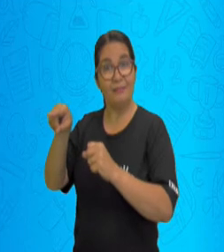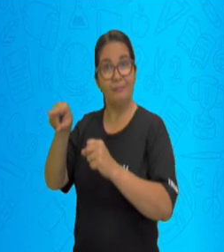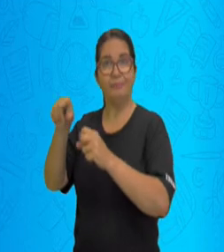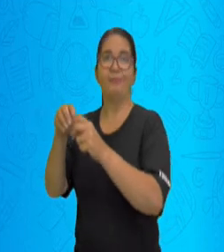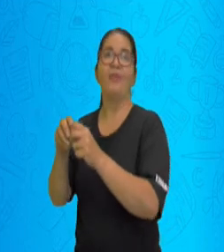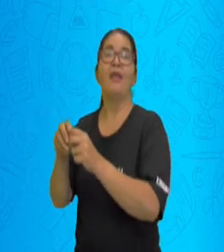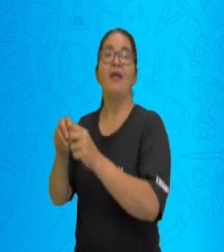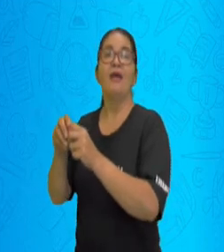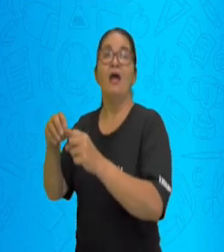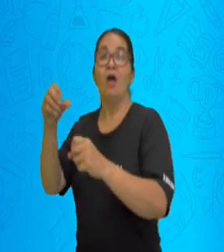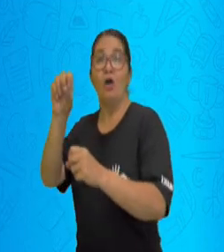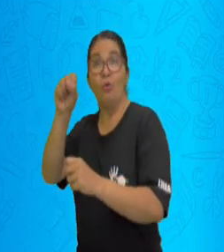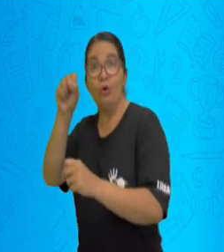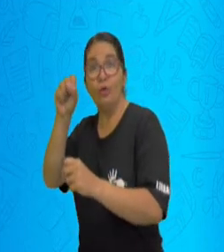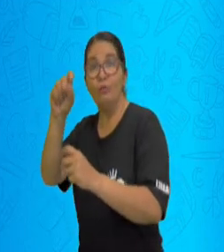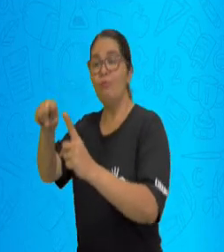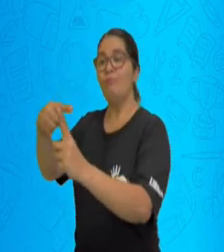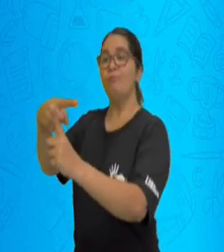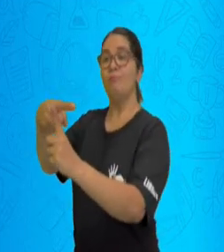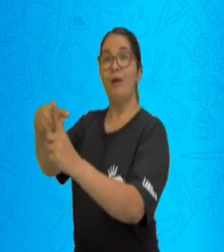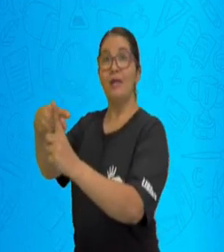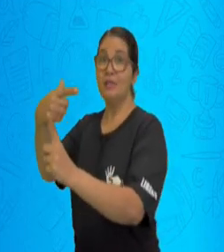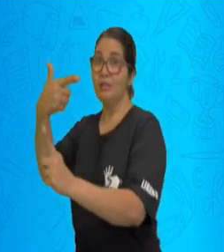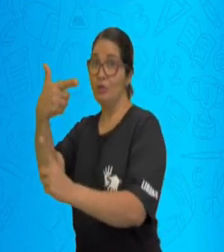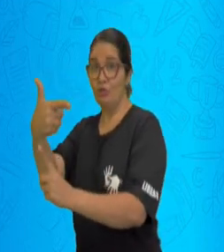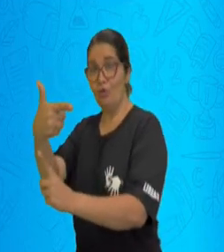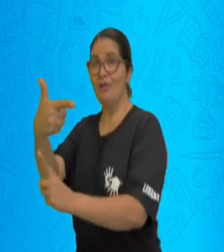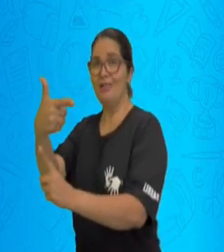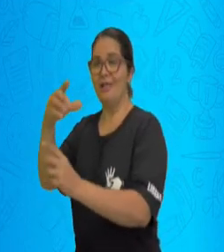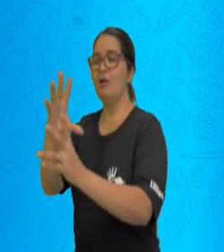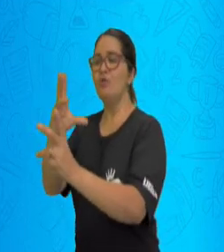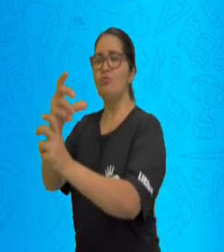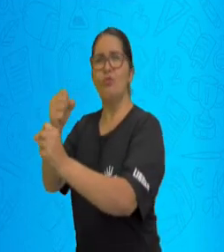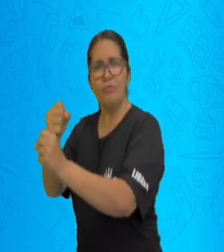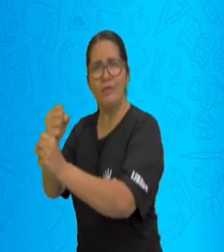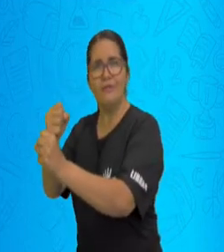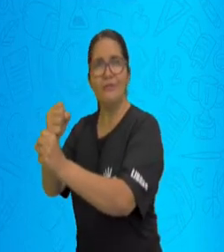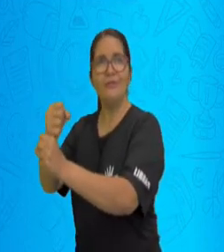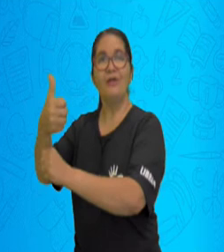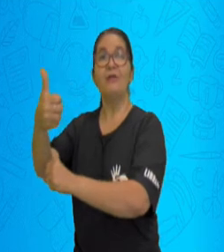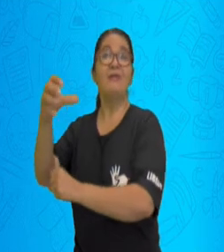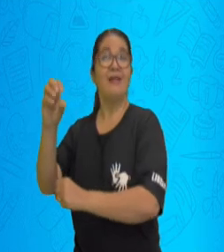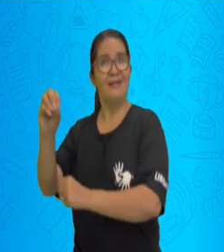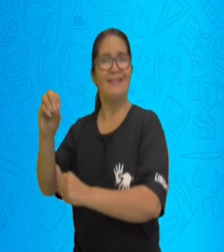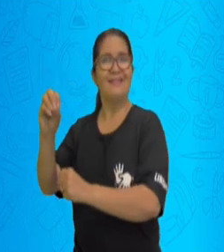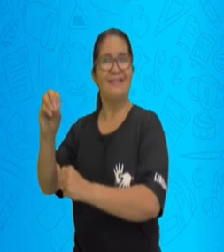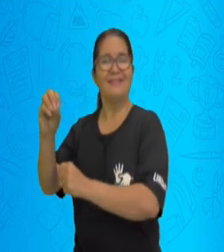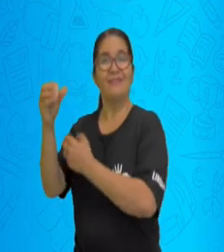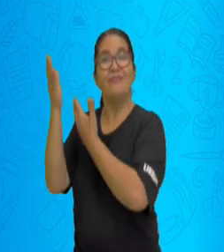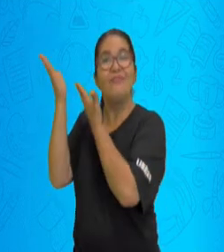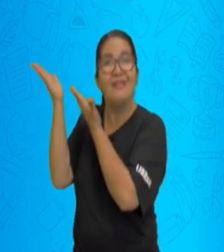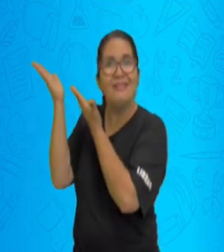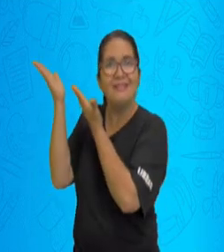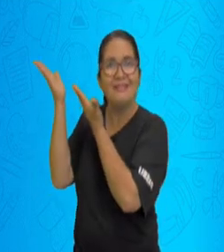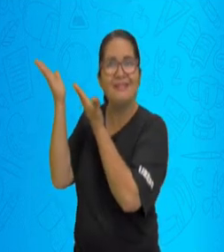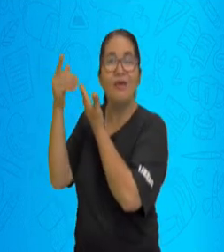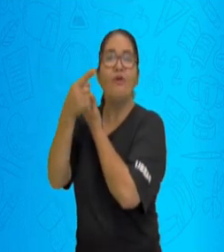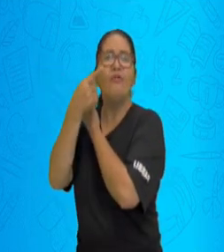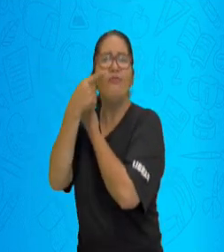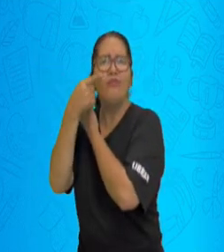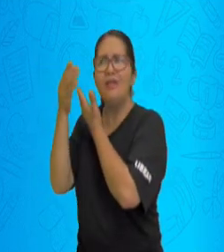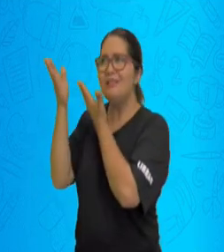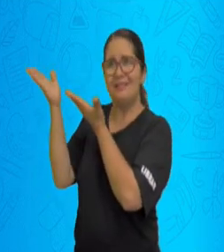chegar no sistema de igualdade. Fiz 6 mais 4 e 8 mais 2. Chegamos ao mesmo